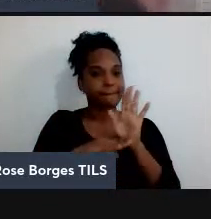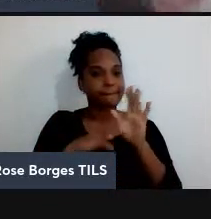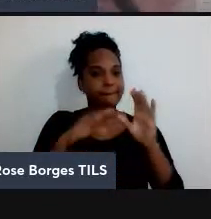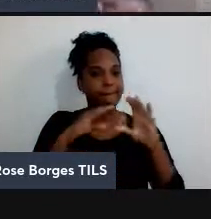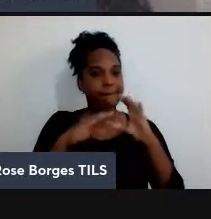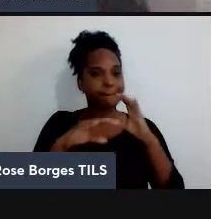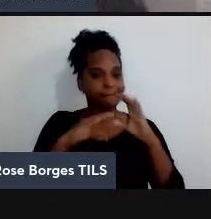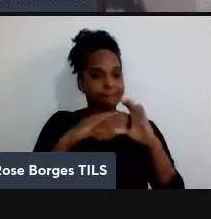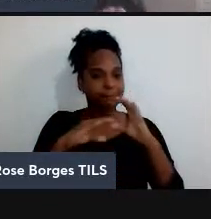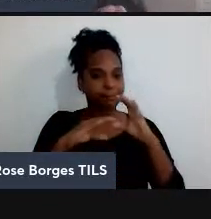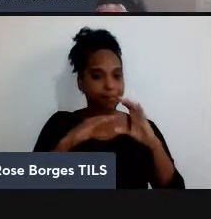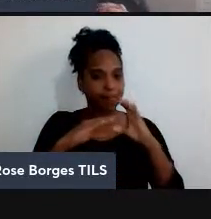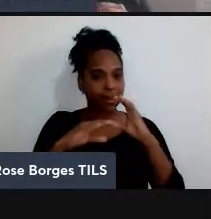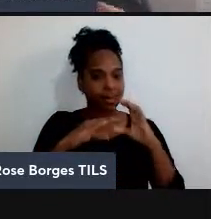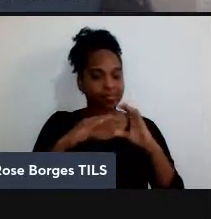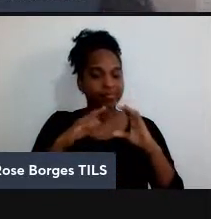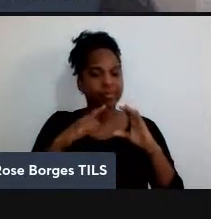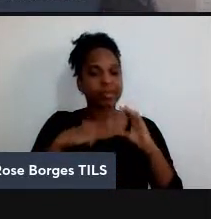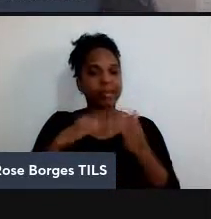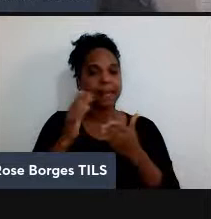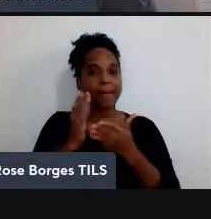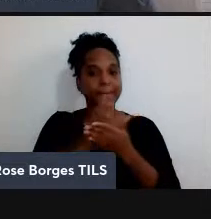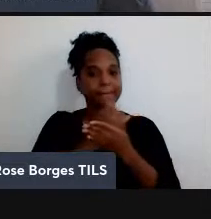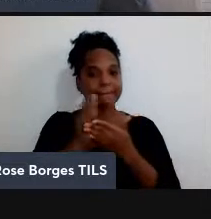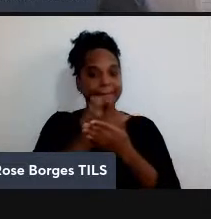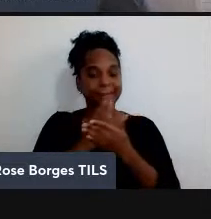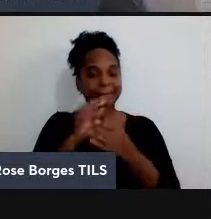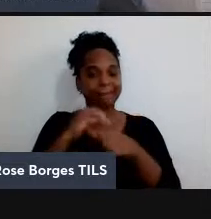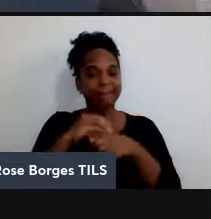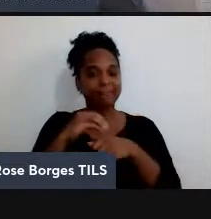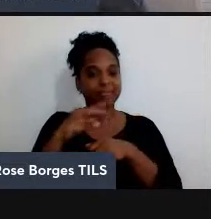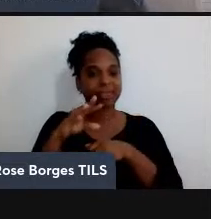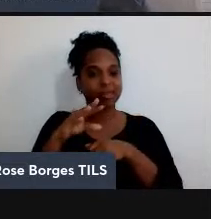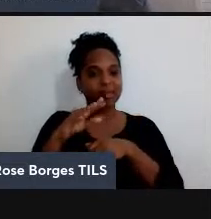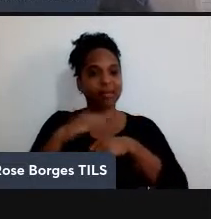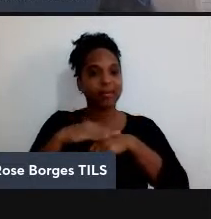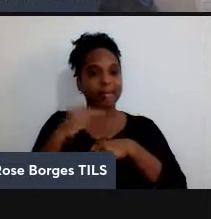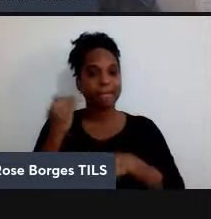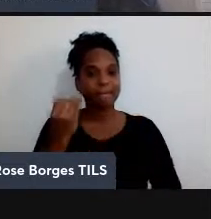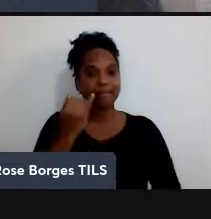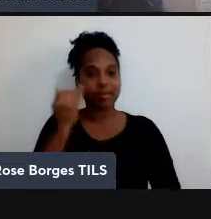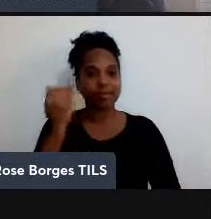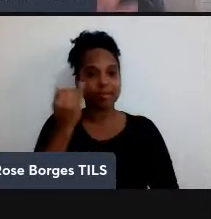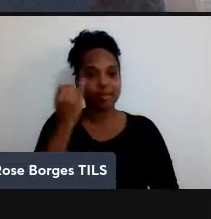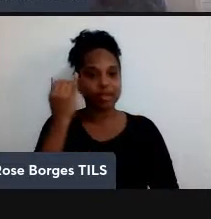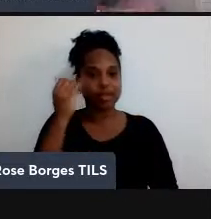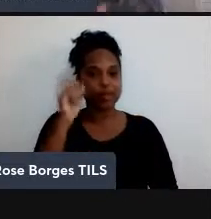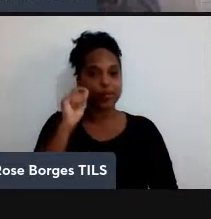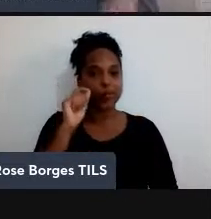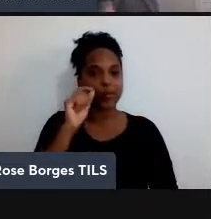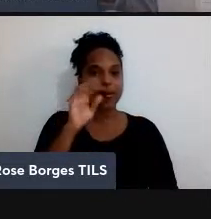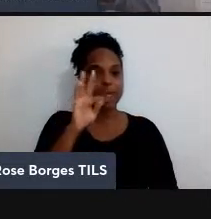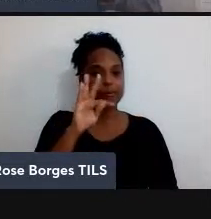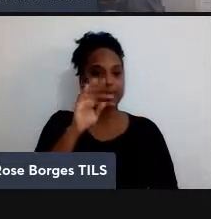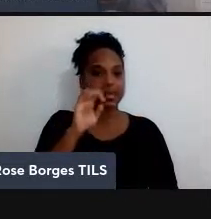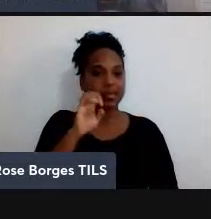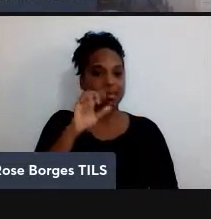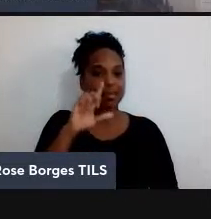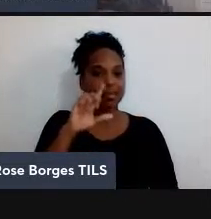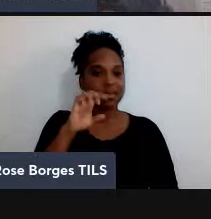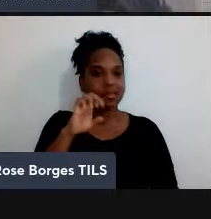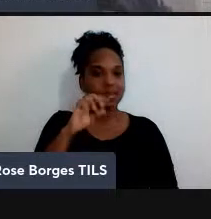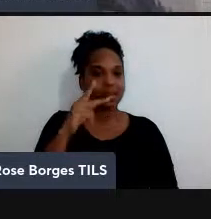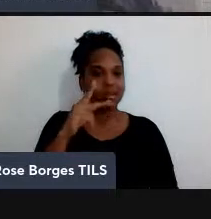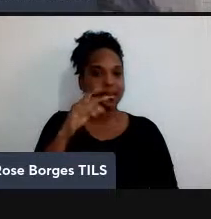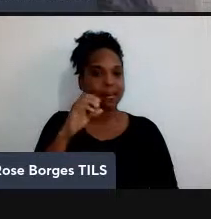mencionar alguns deles, talvez o mais importante seja a chamada de teleportação quântica, que também está na origem aí do